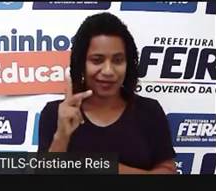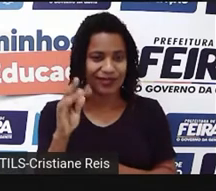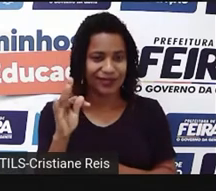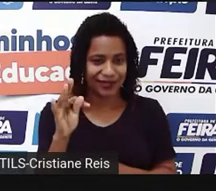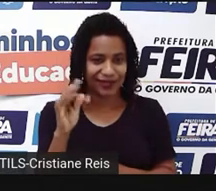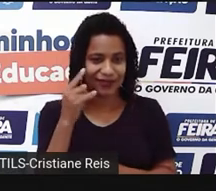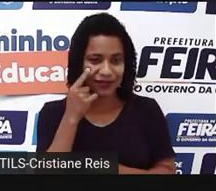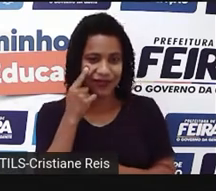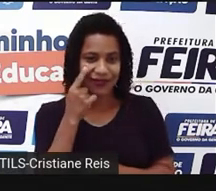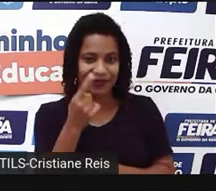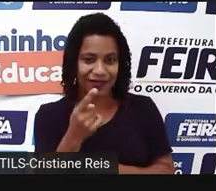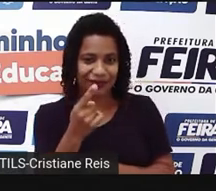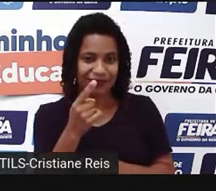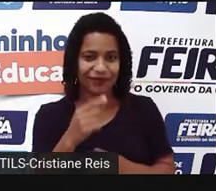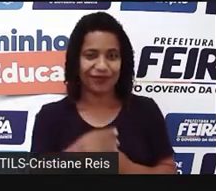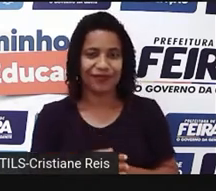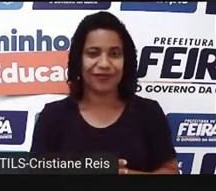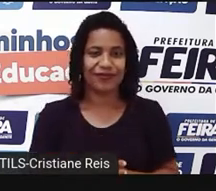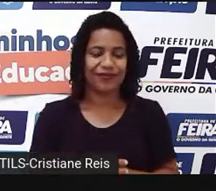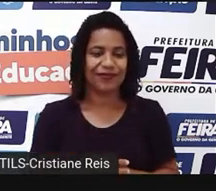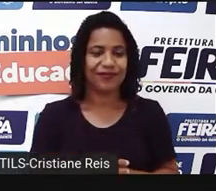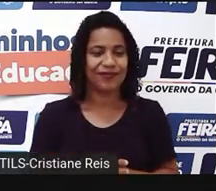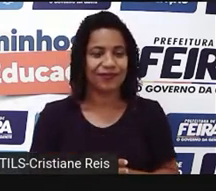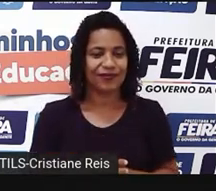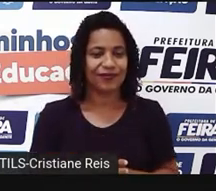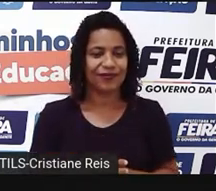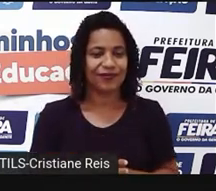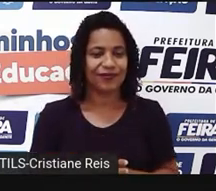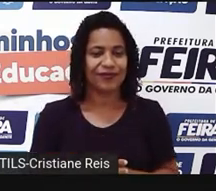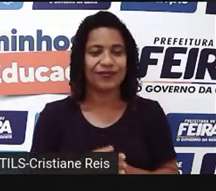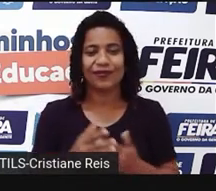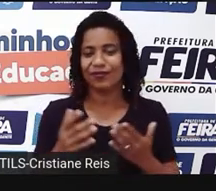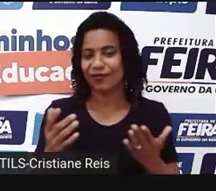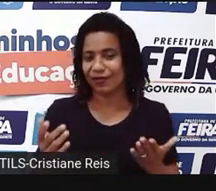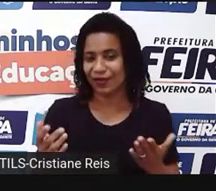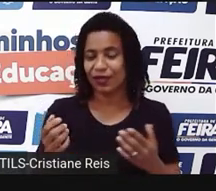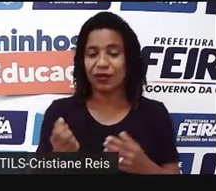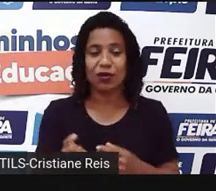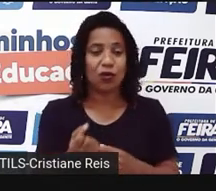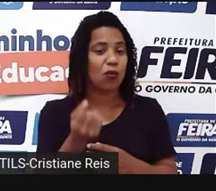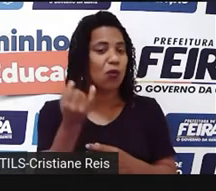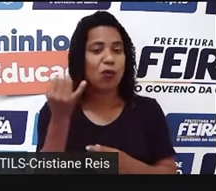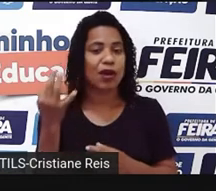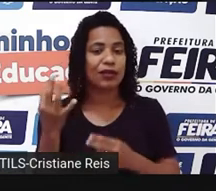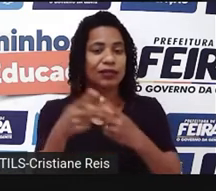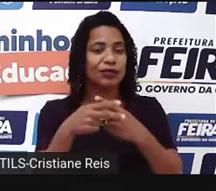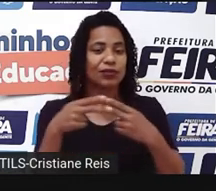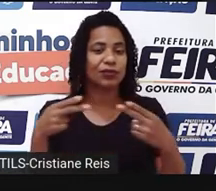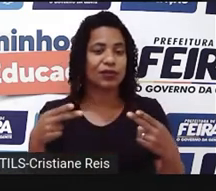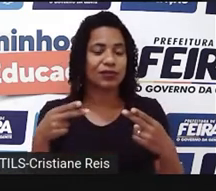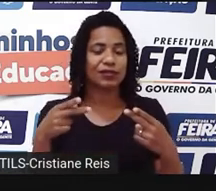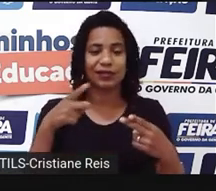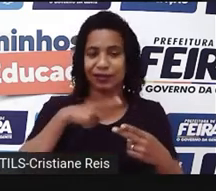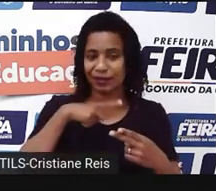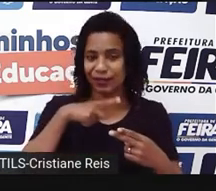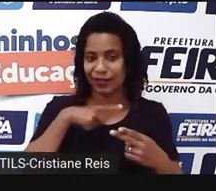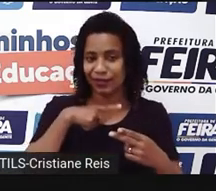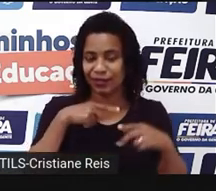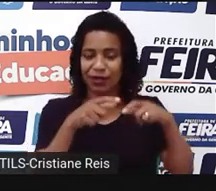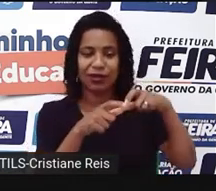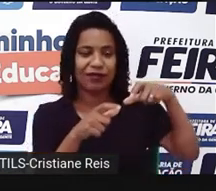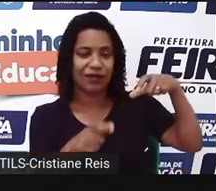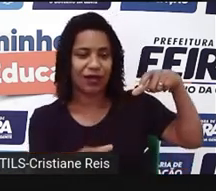many items are there in the receipt? Então, quantos itens, né? Há nesta nota fiscal?